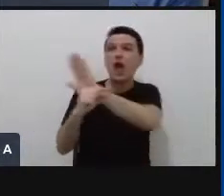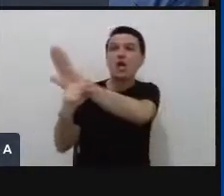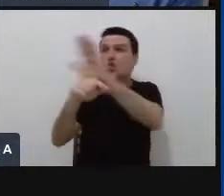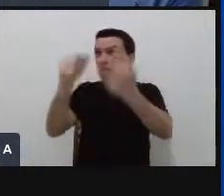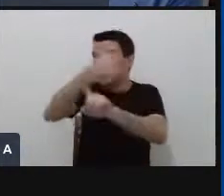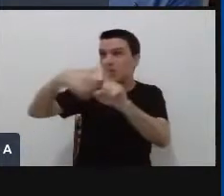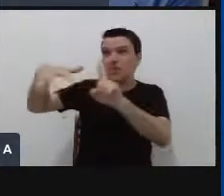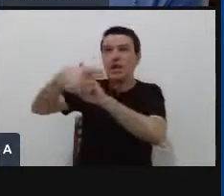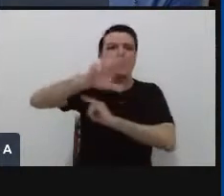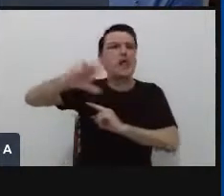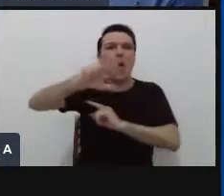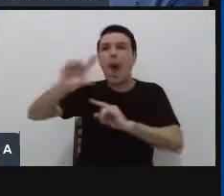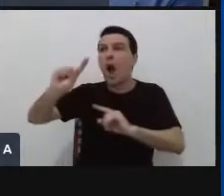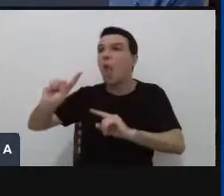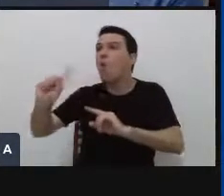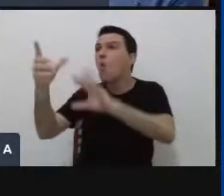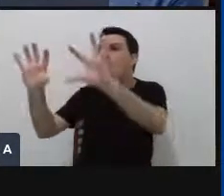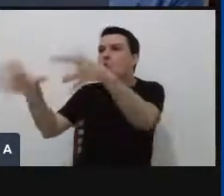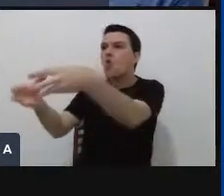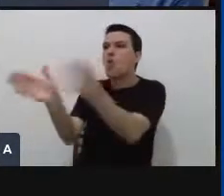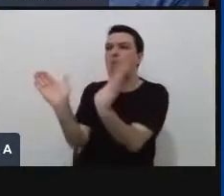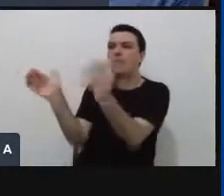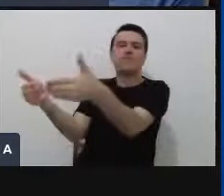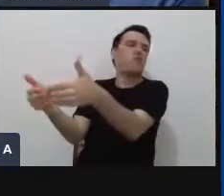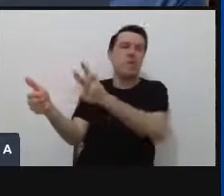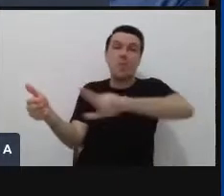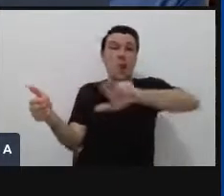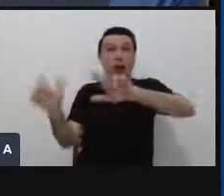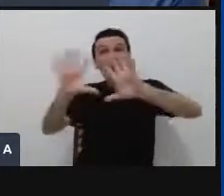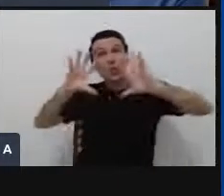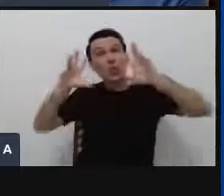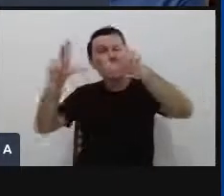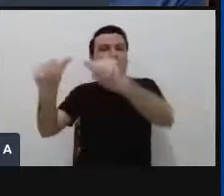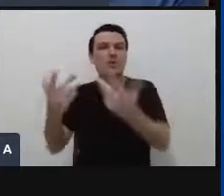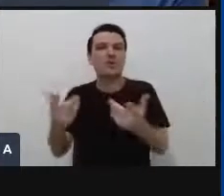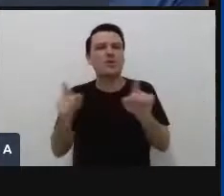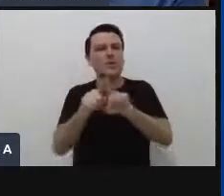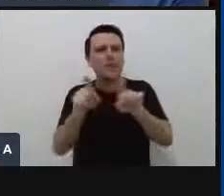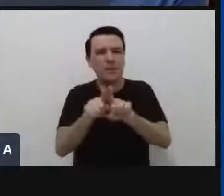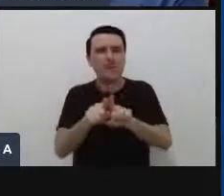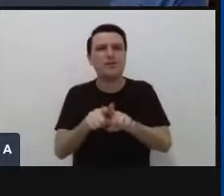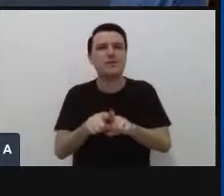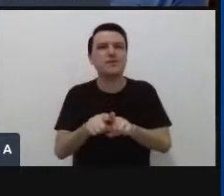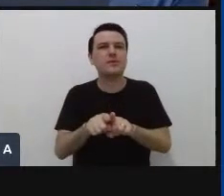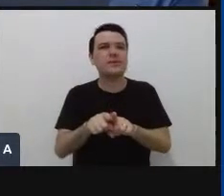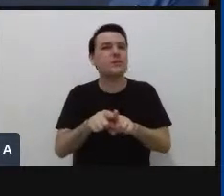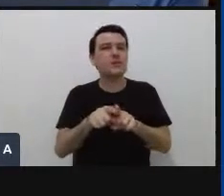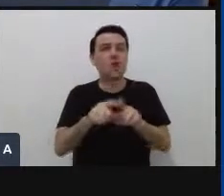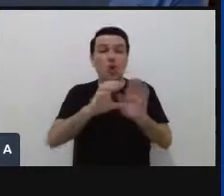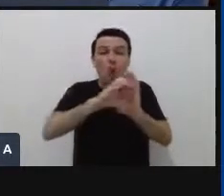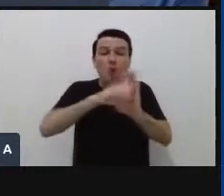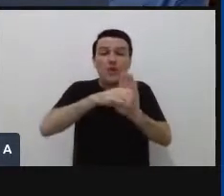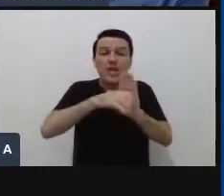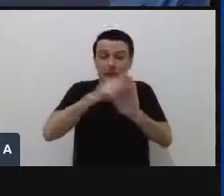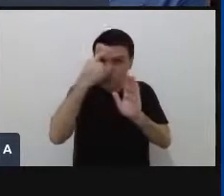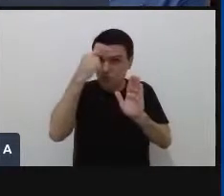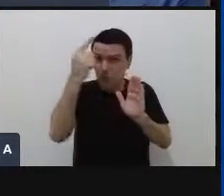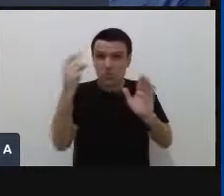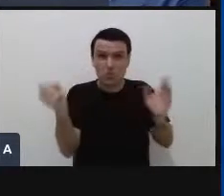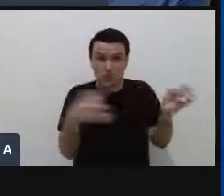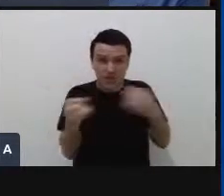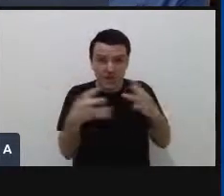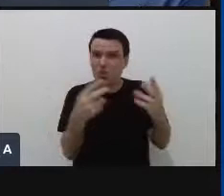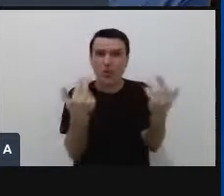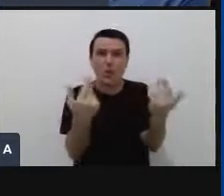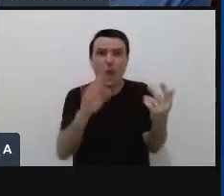só indivíduos em particular. É uma, na verdade, uma ampliação do conceito, também é o mesmo conceito de inovação, mais ampliado, uma visão mais